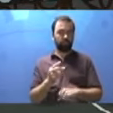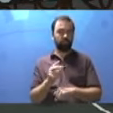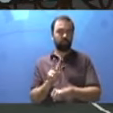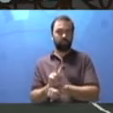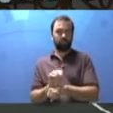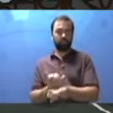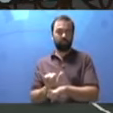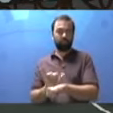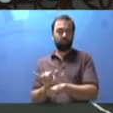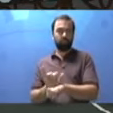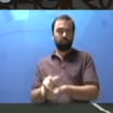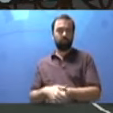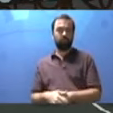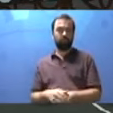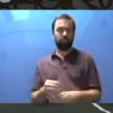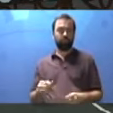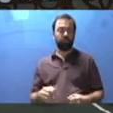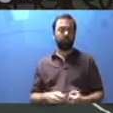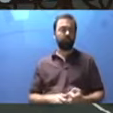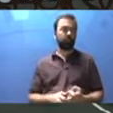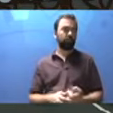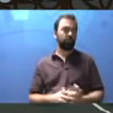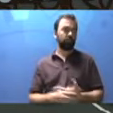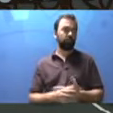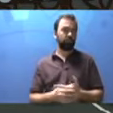quantas vezes for precisa. Tá?